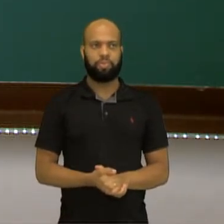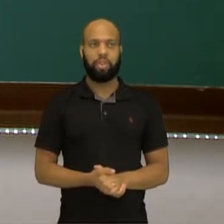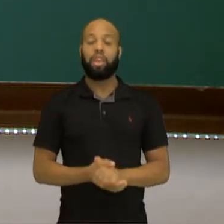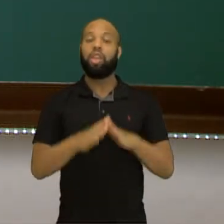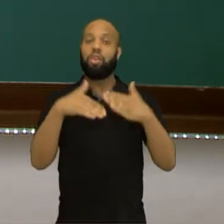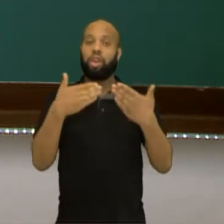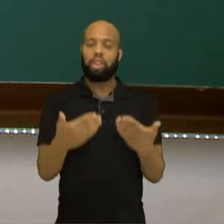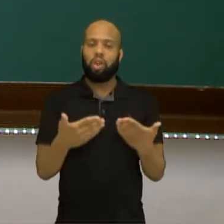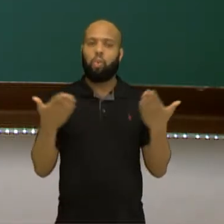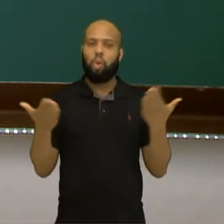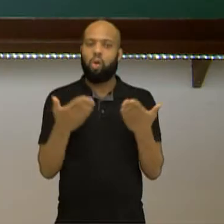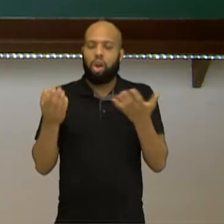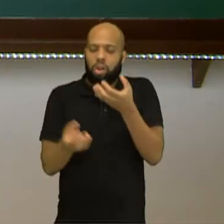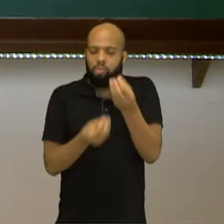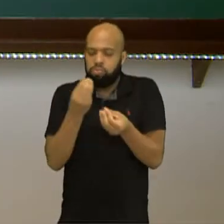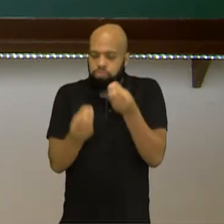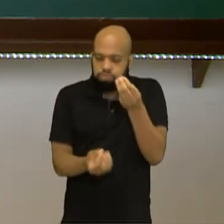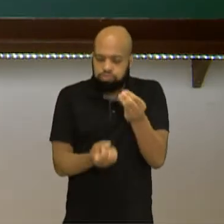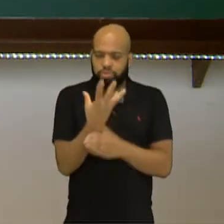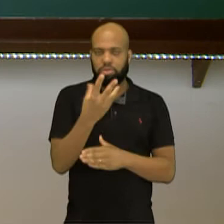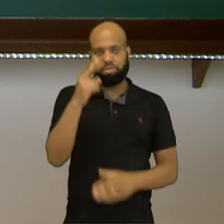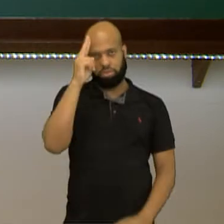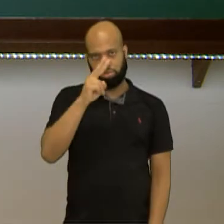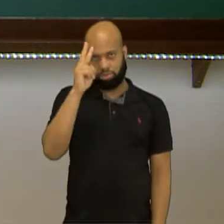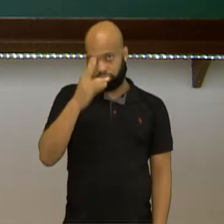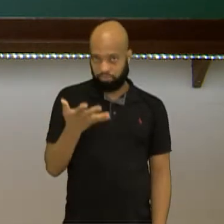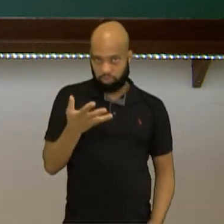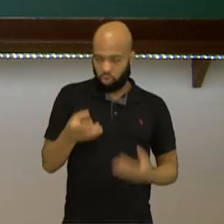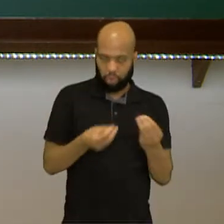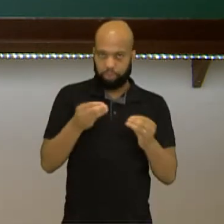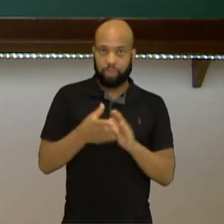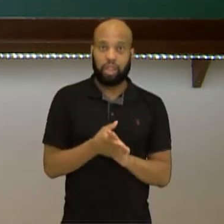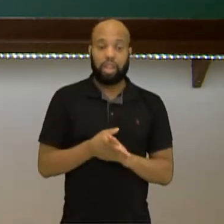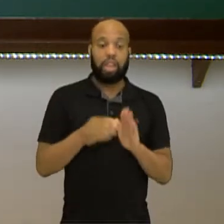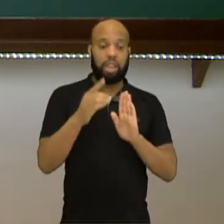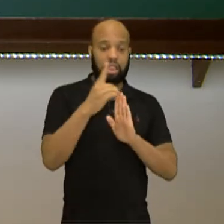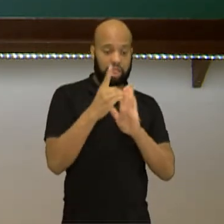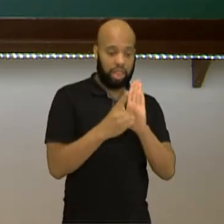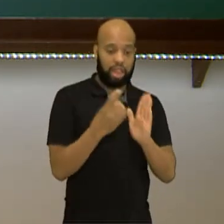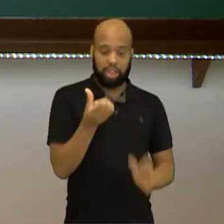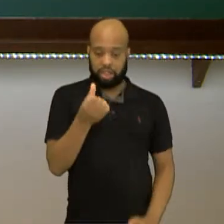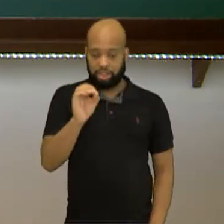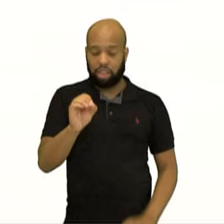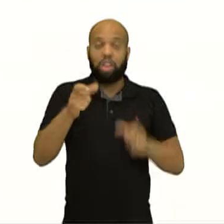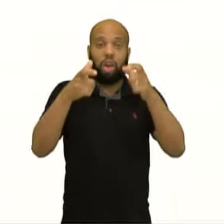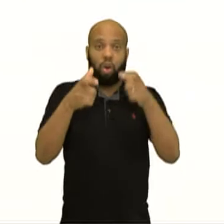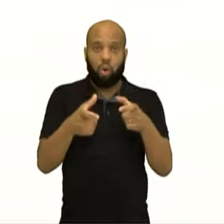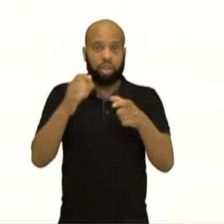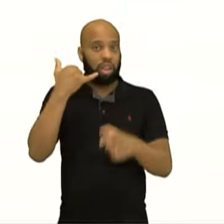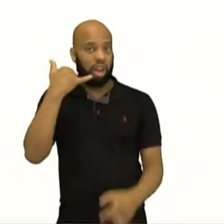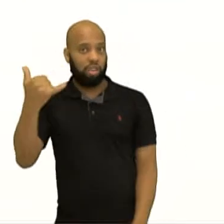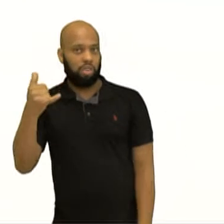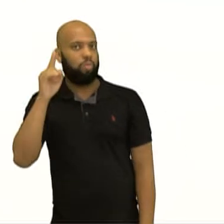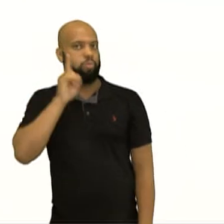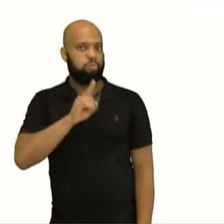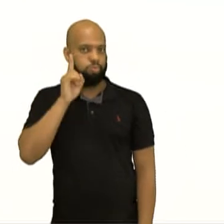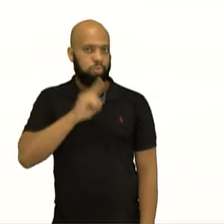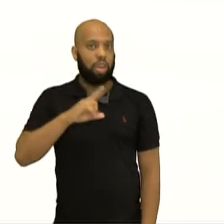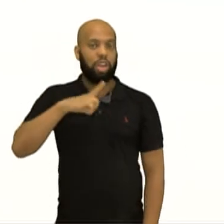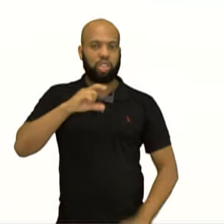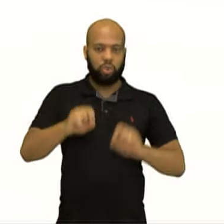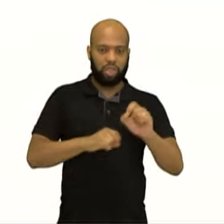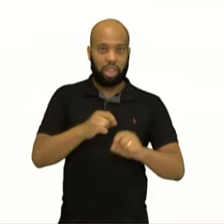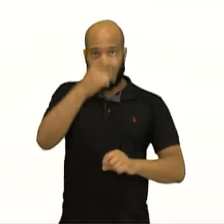Então vamos ver um pouquinho sobre a história dela. Então na década de 60, na Califórnia, nos Estados Unidos, os surfistas queriam transferir